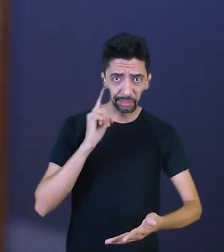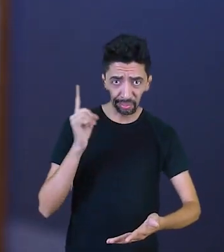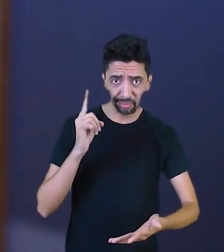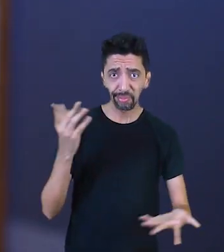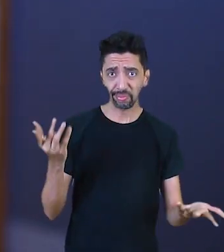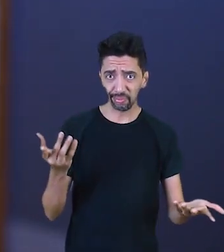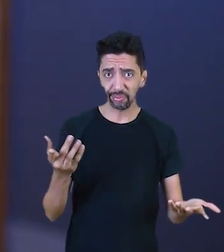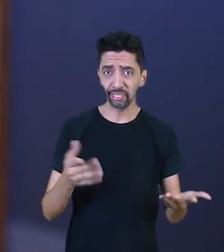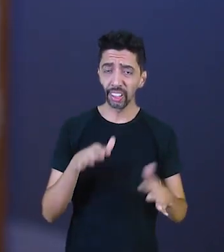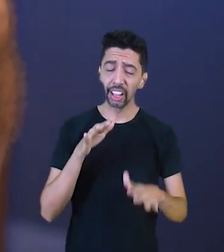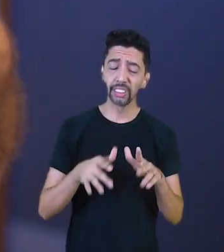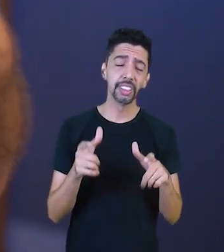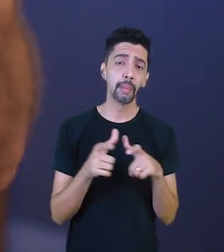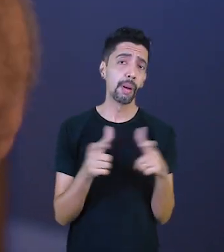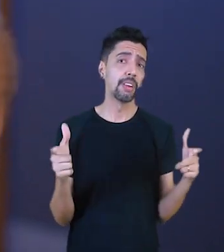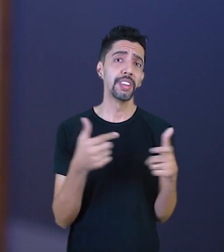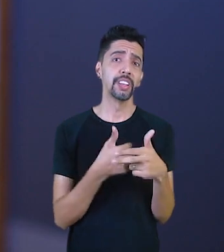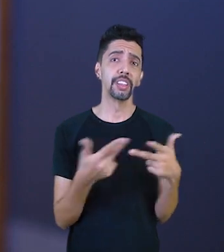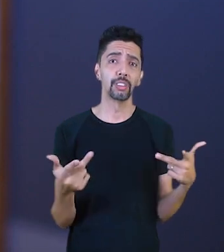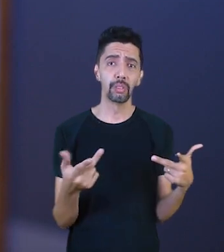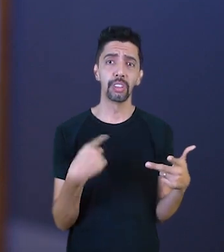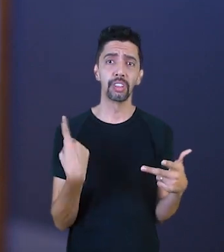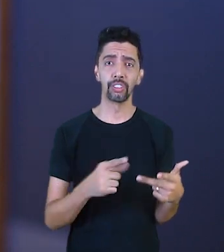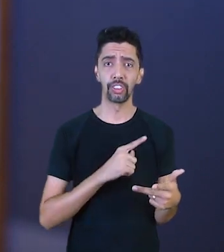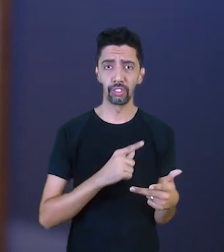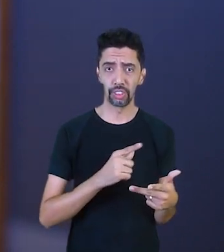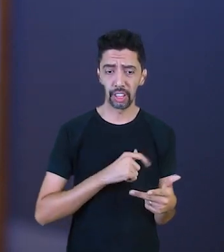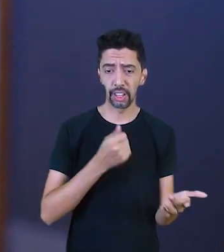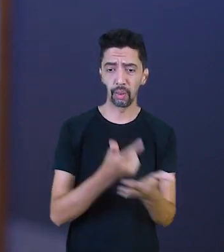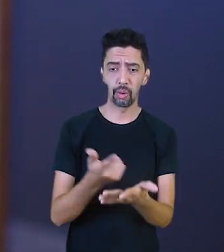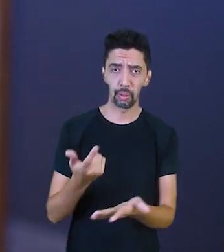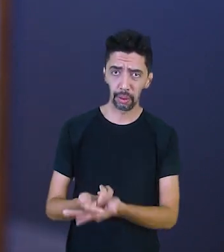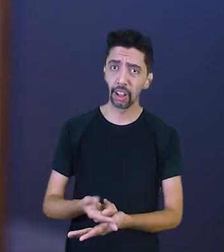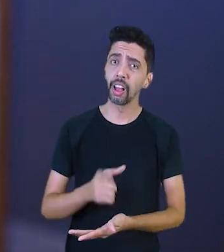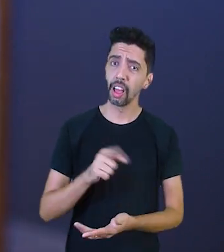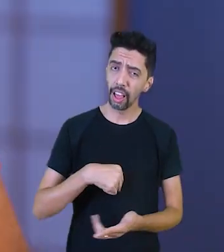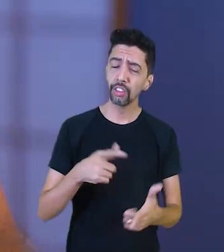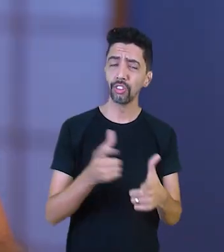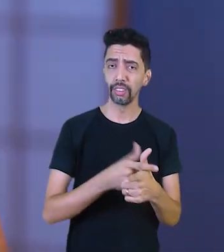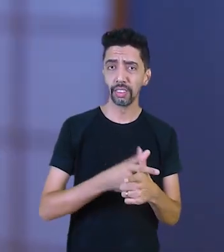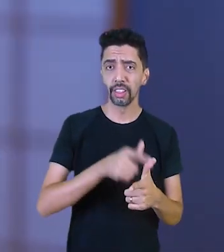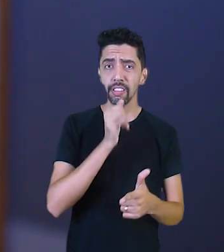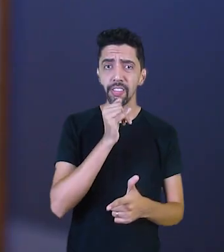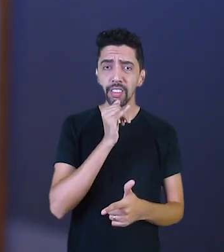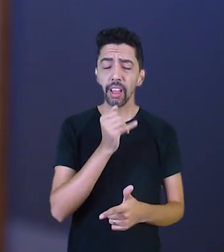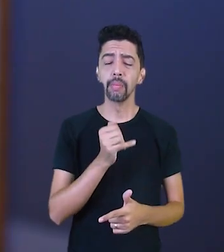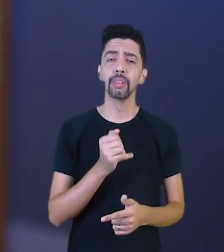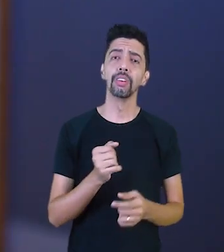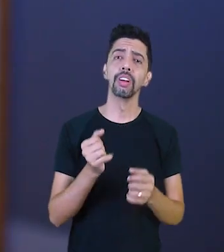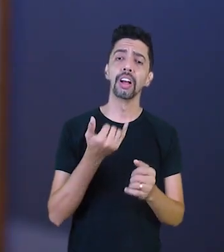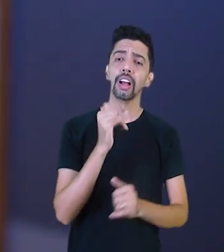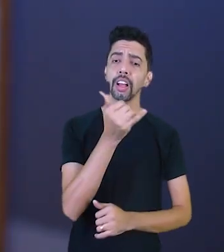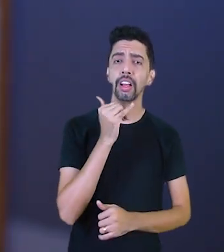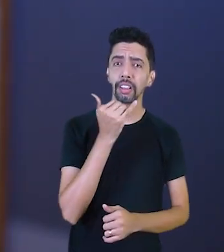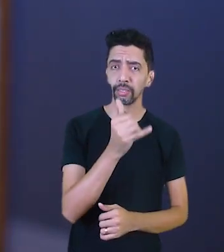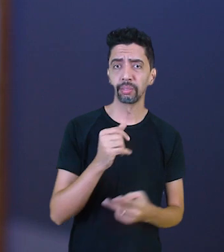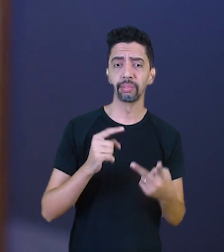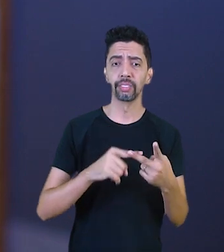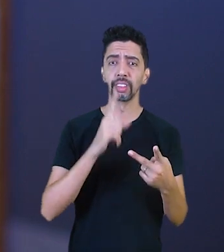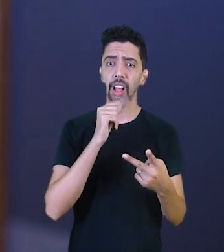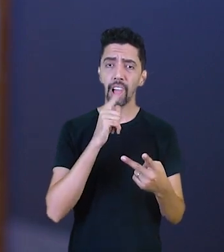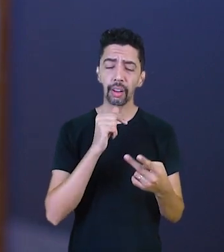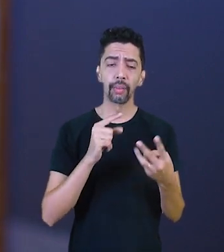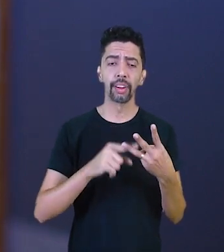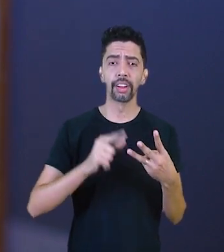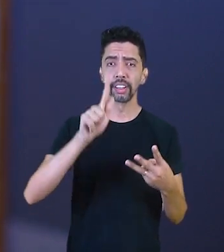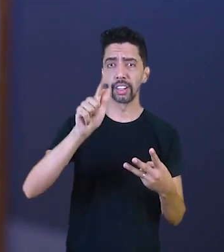no mês, estão atrelados a dívidas. Até mesmo aquela energia elétrica, água, gás, aquele telefone